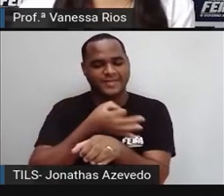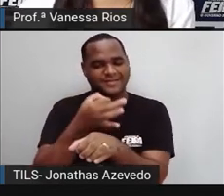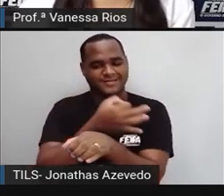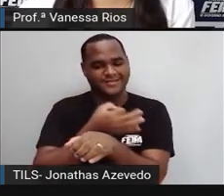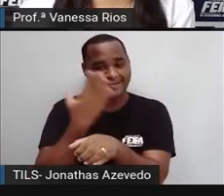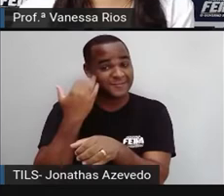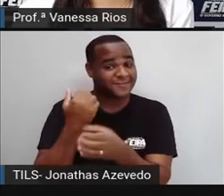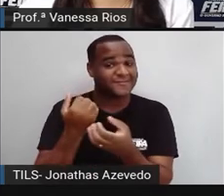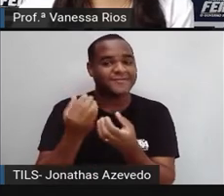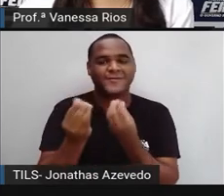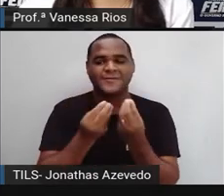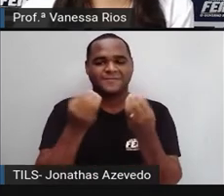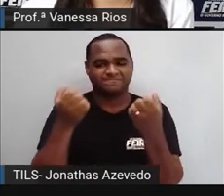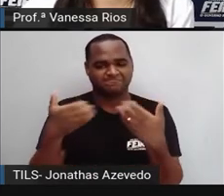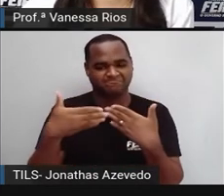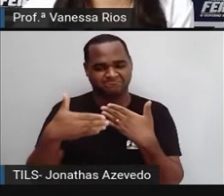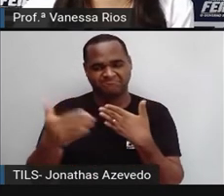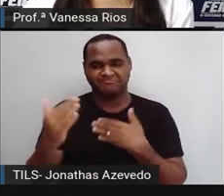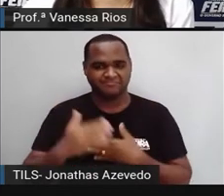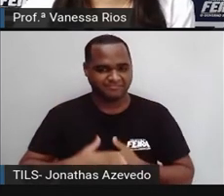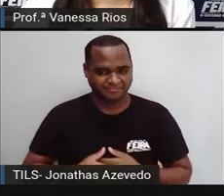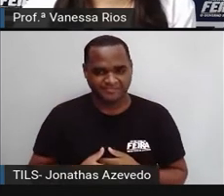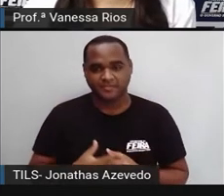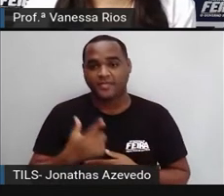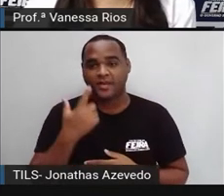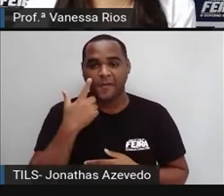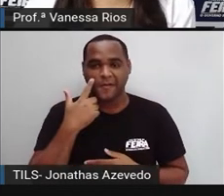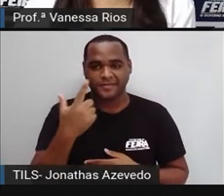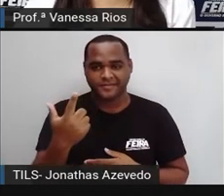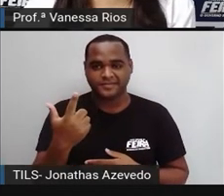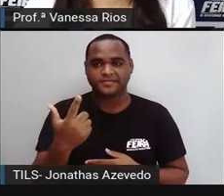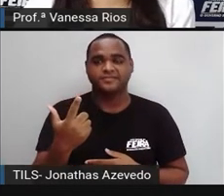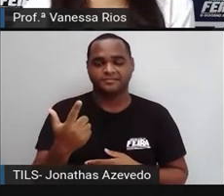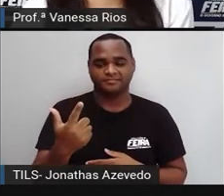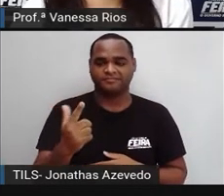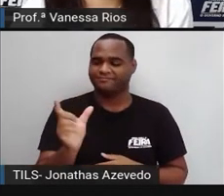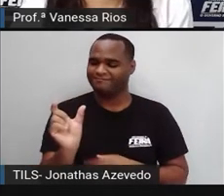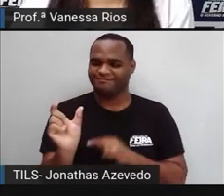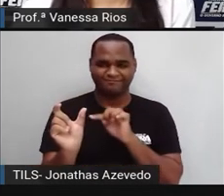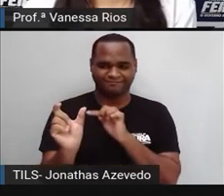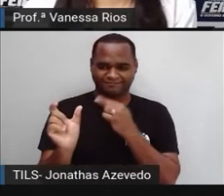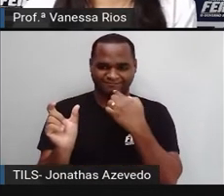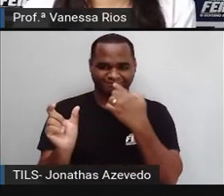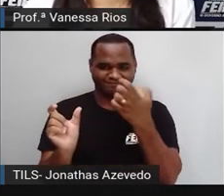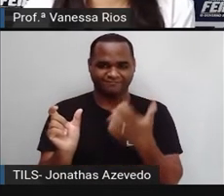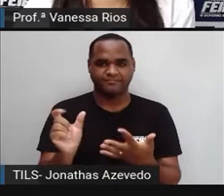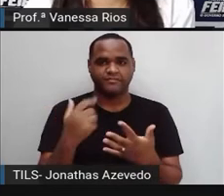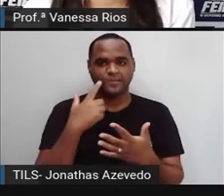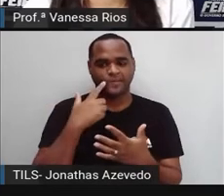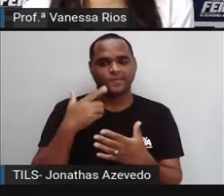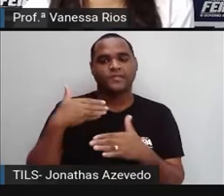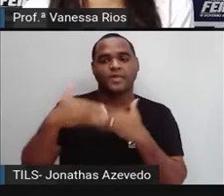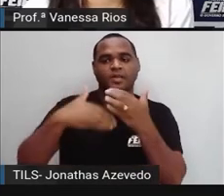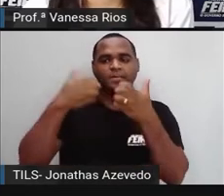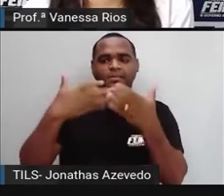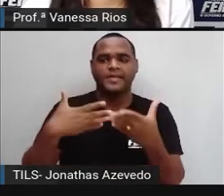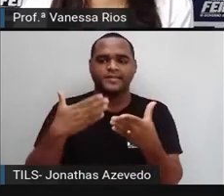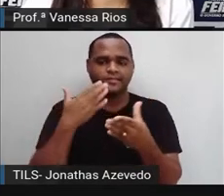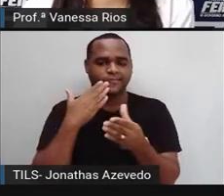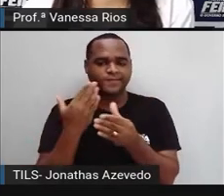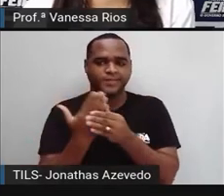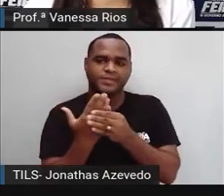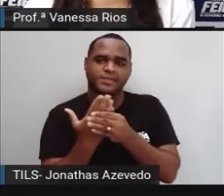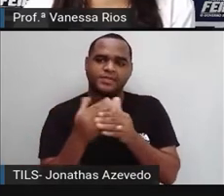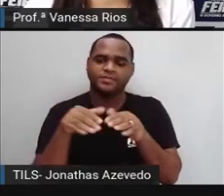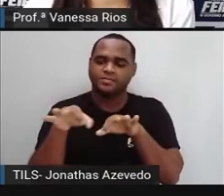lá saber. Olha isso, empreendedorismo é o processo de iniciativa de